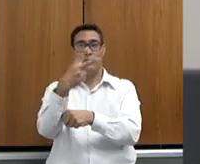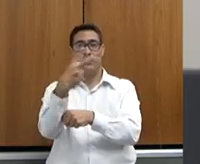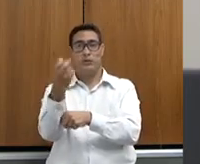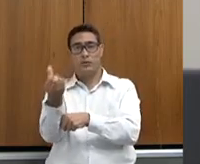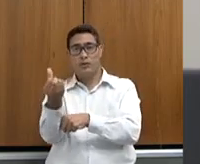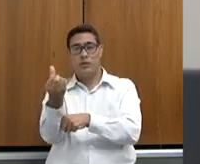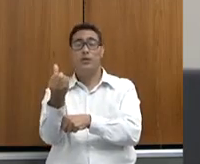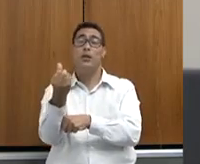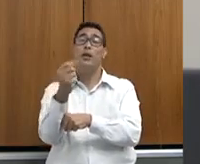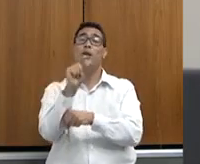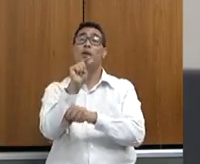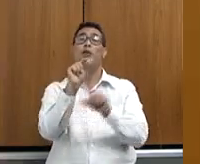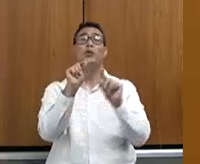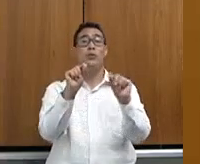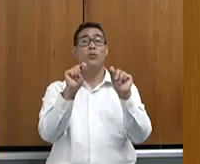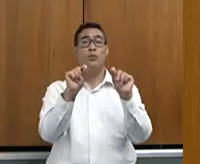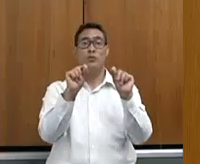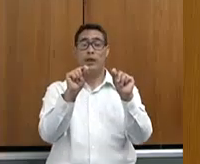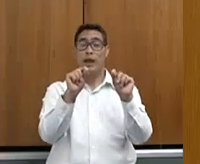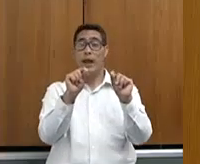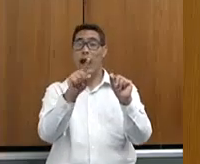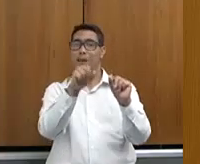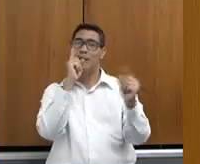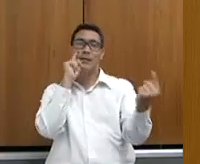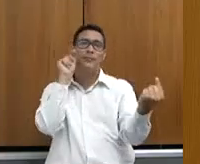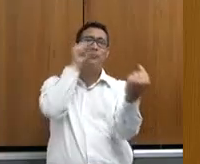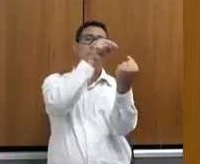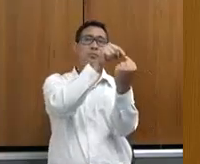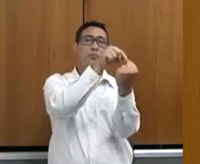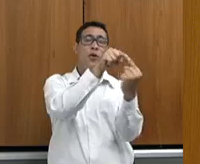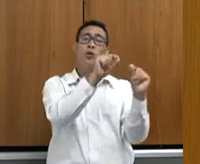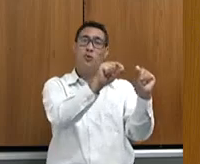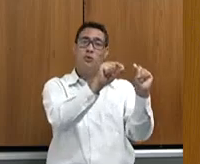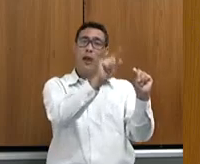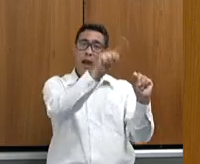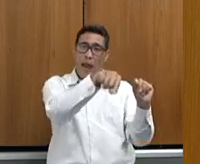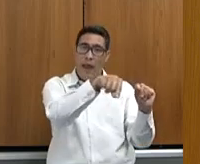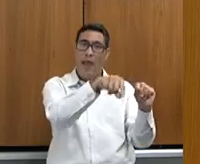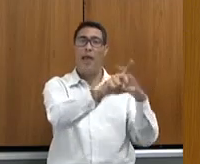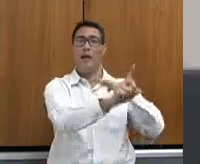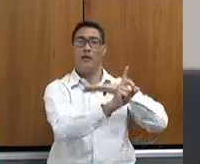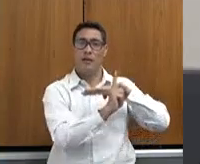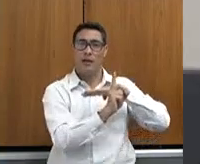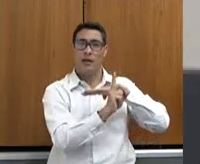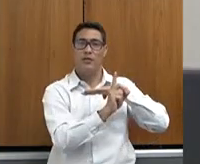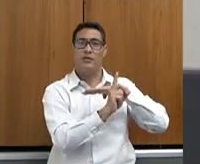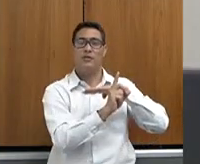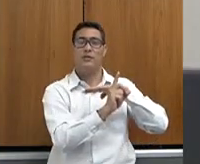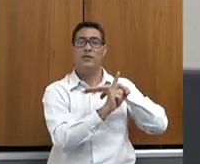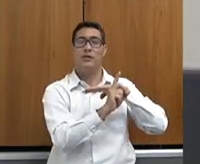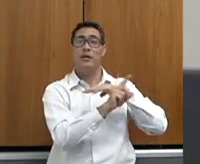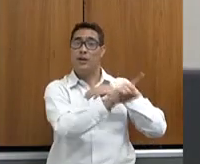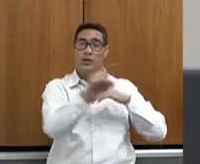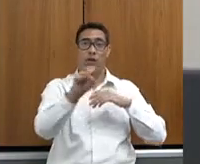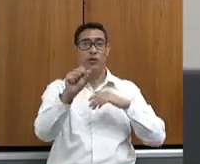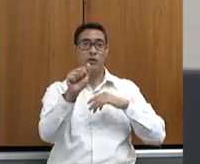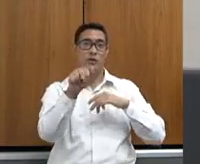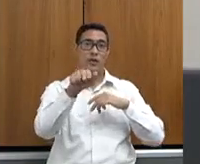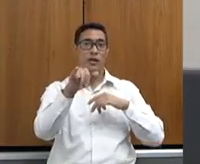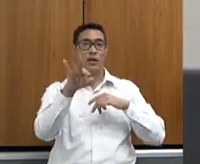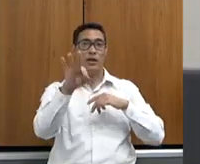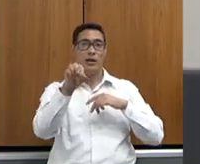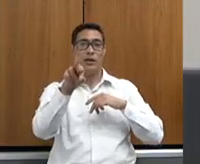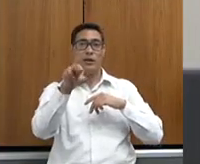para os nossos clientes da cidade, para que os nossos sanitaristas mirim